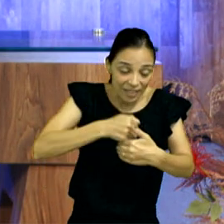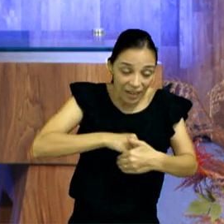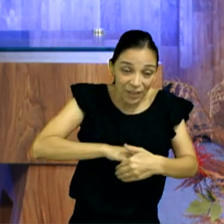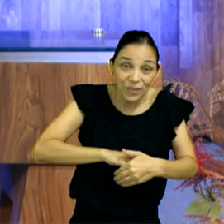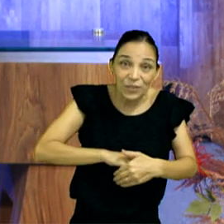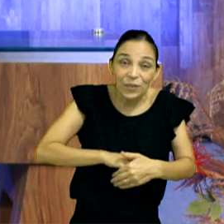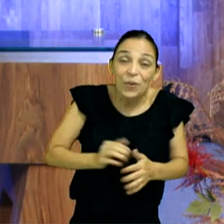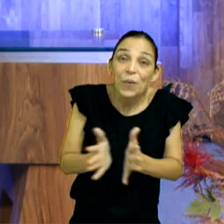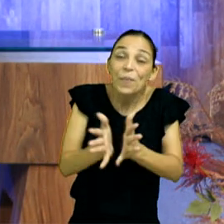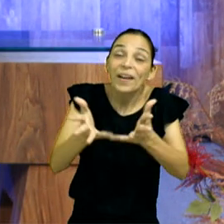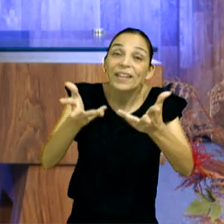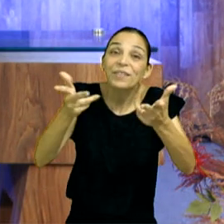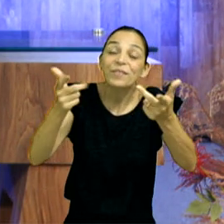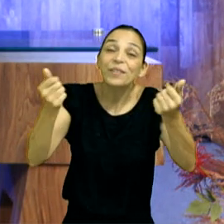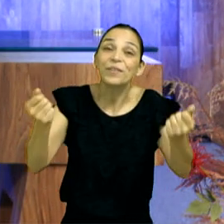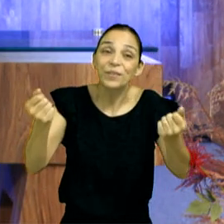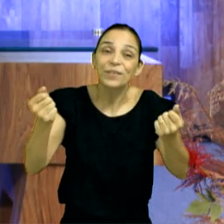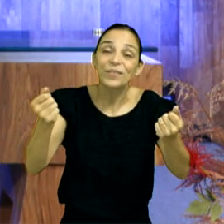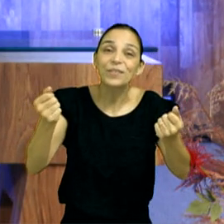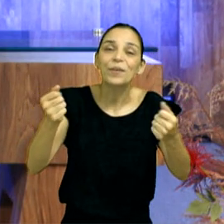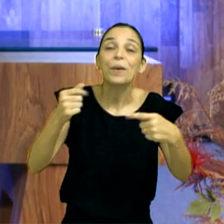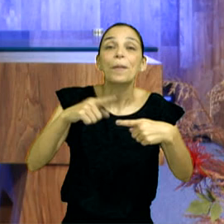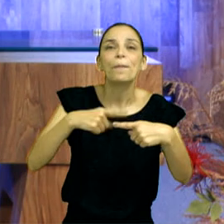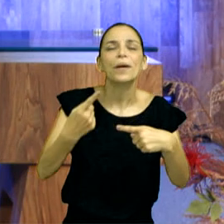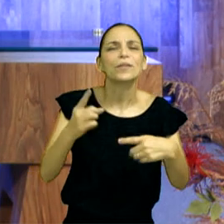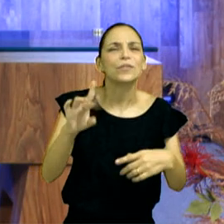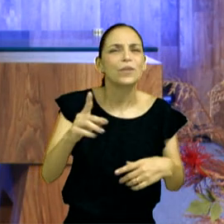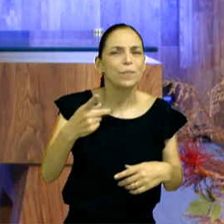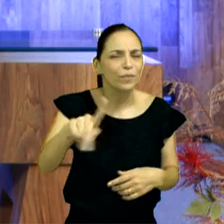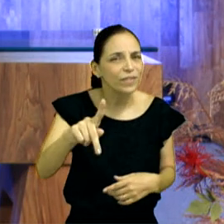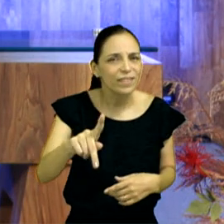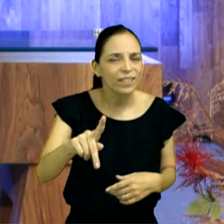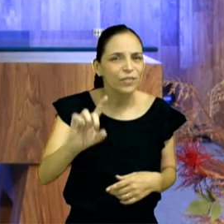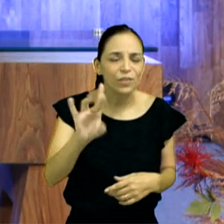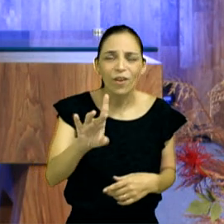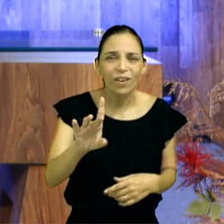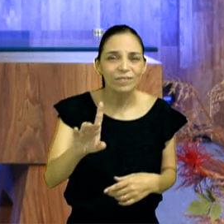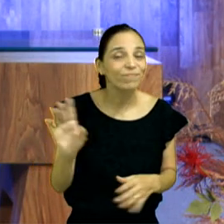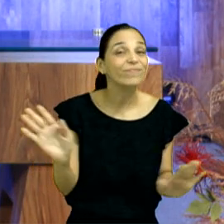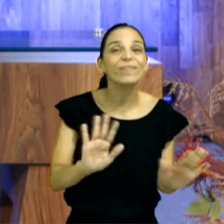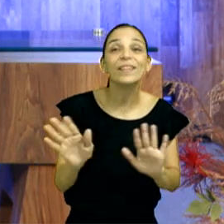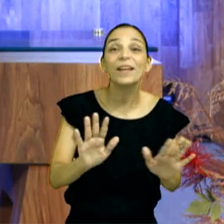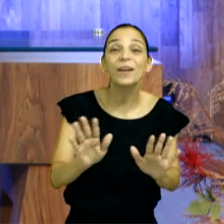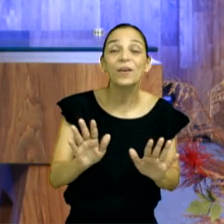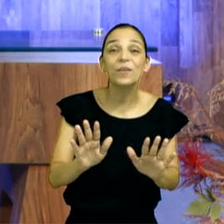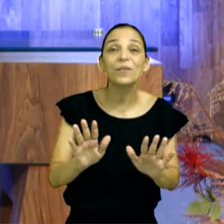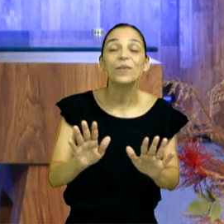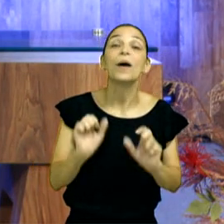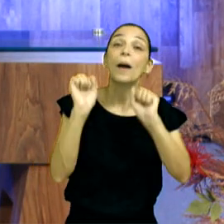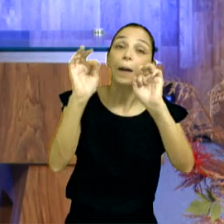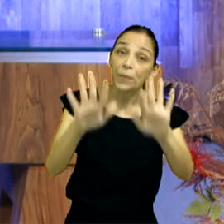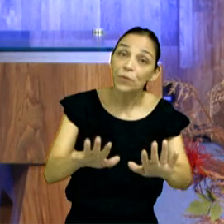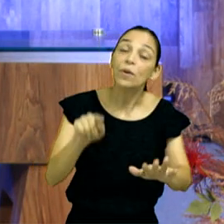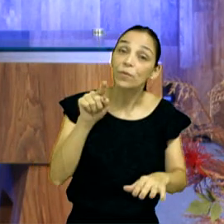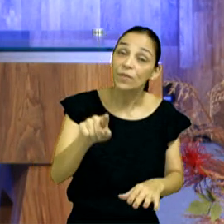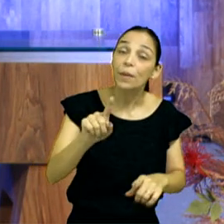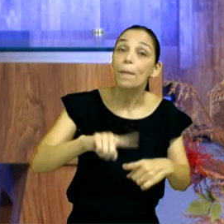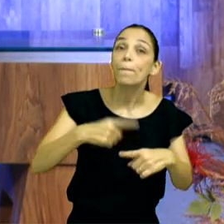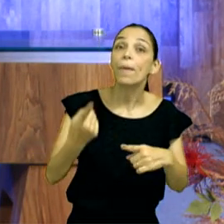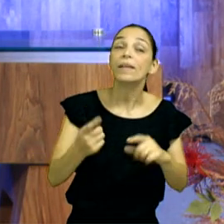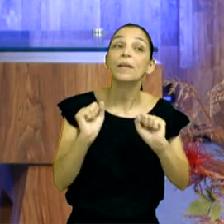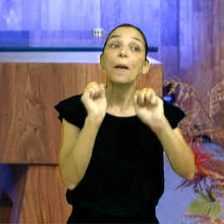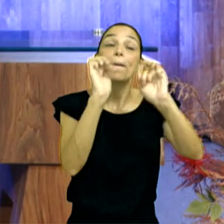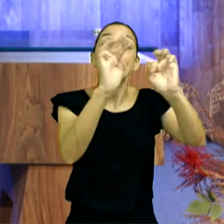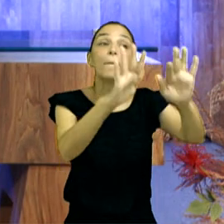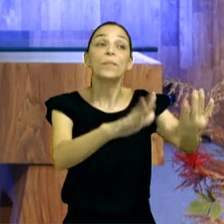E esse tesouro não é para você só, é para te abençoar, mas é para fazer você, enriquecer